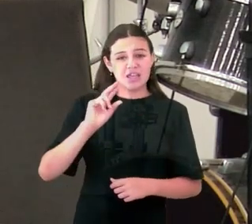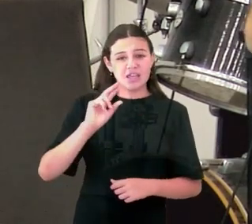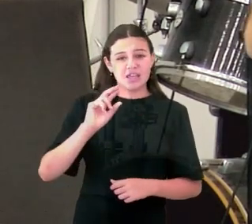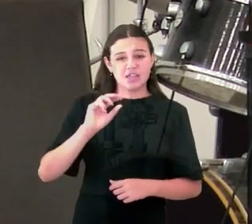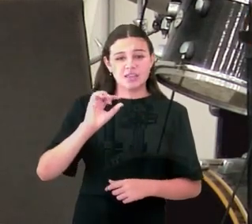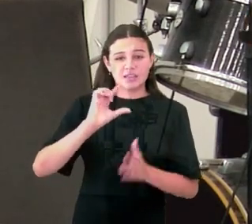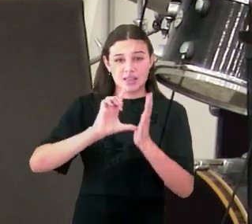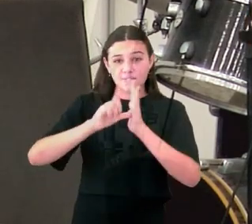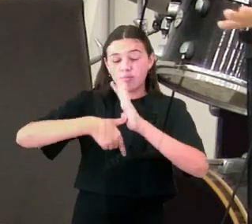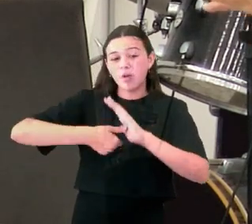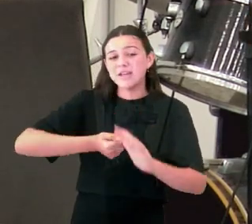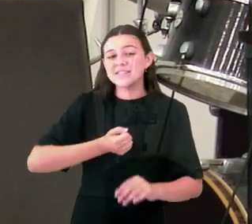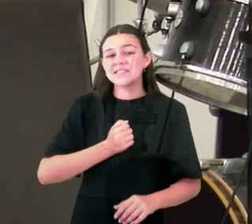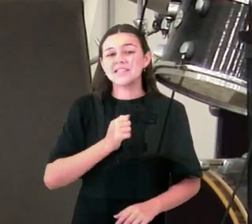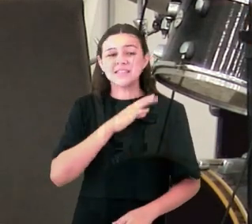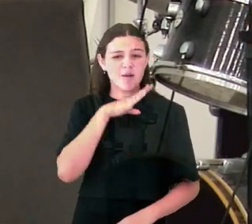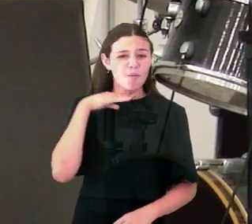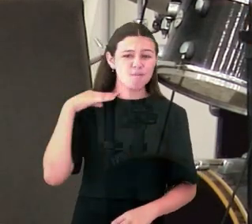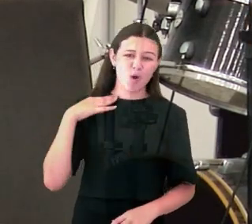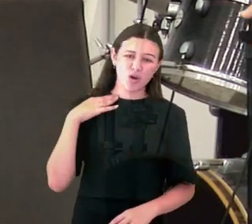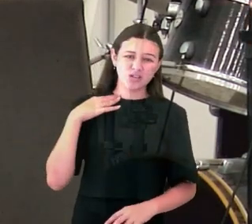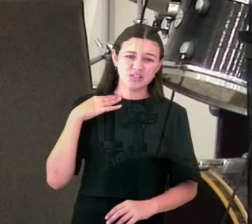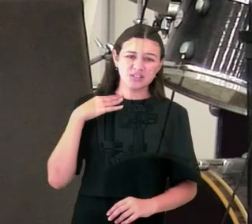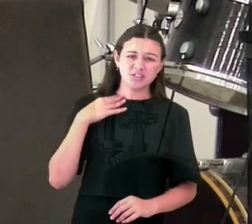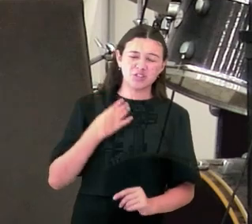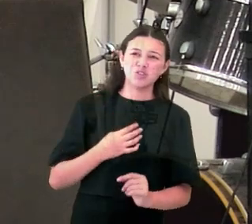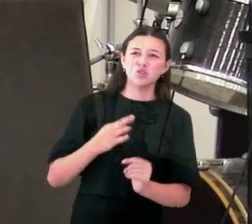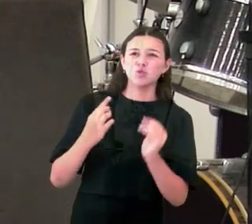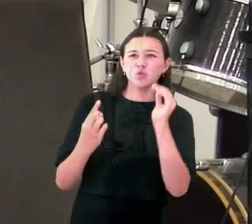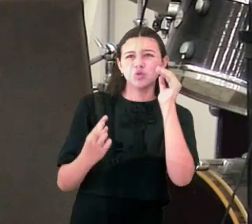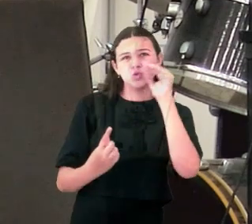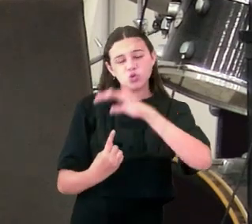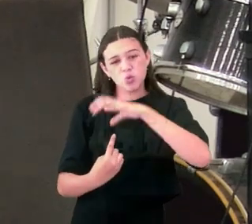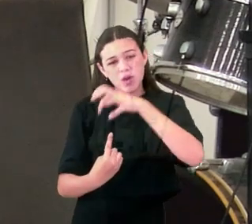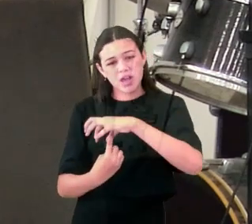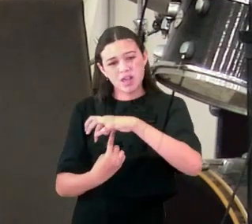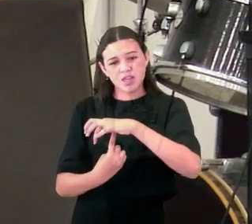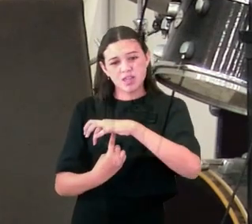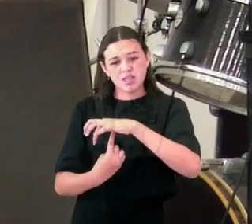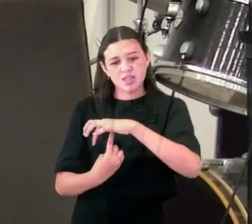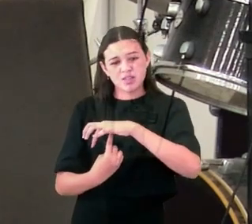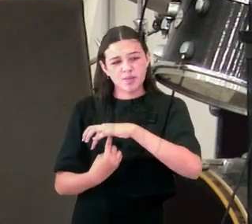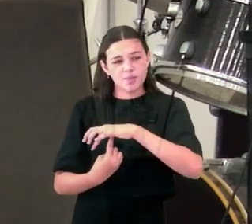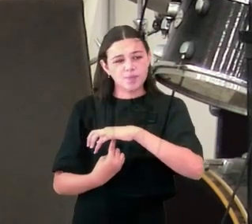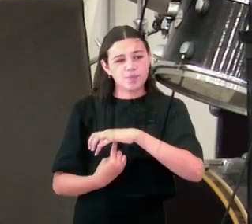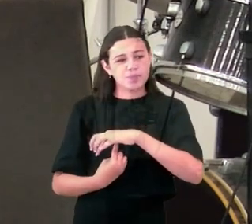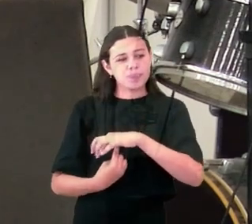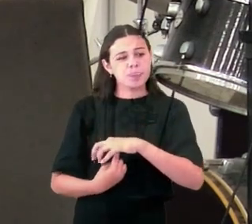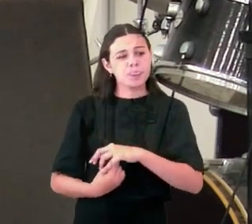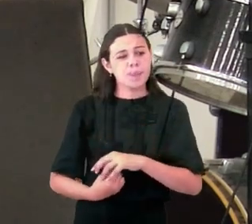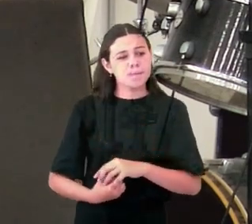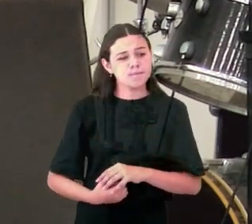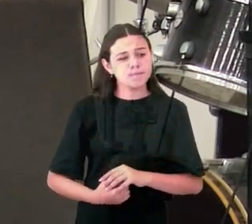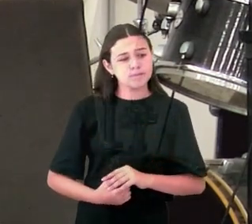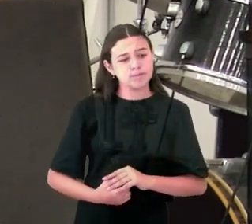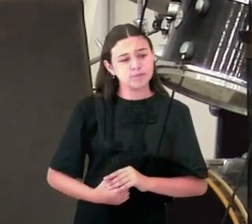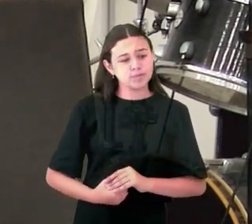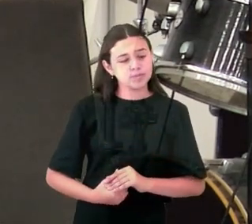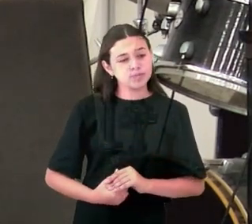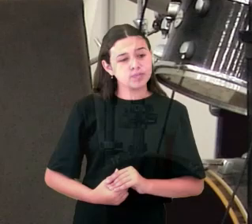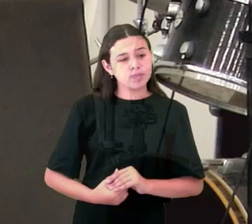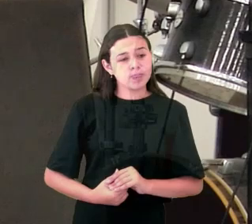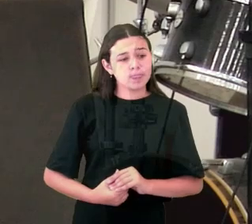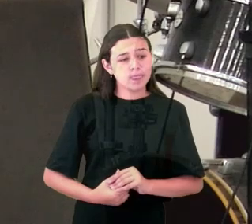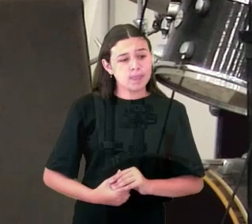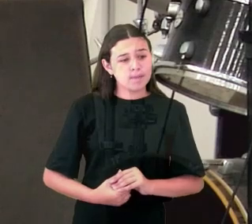depois da morte de um rei, uma instabilidade começava a dominar na sociedade. E ele reflete isso. Então, quando ele